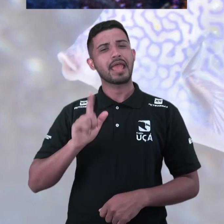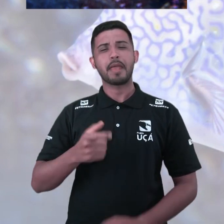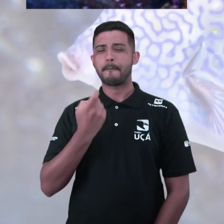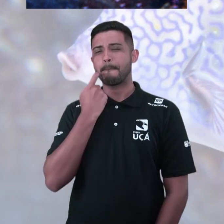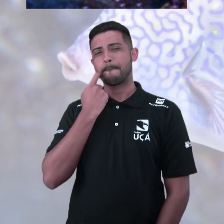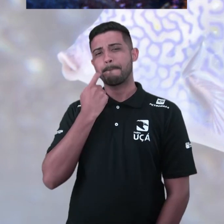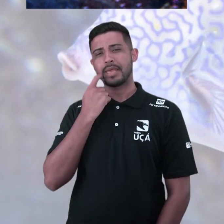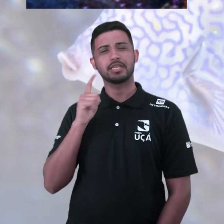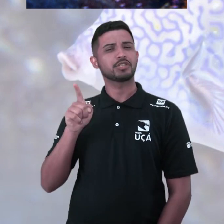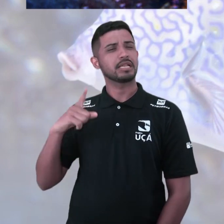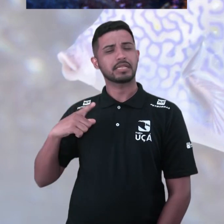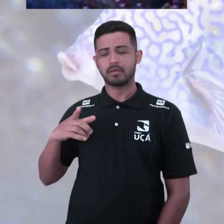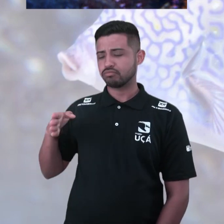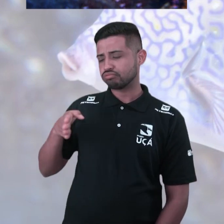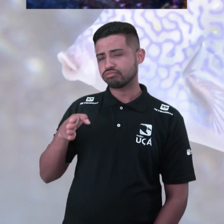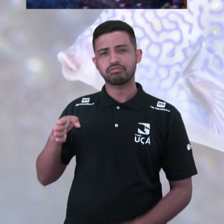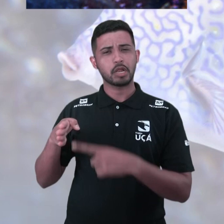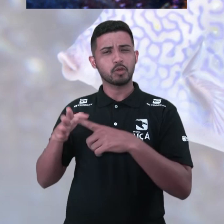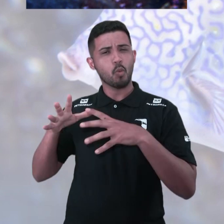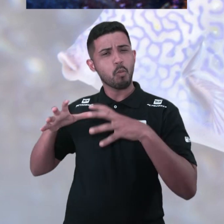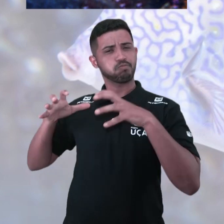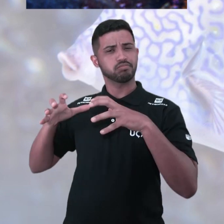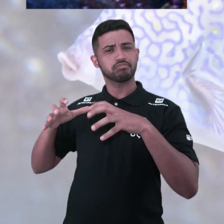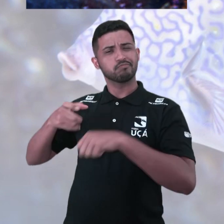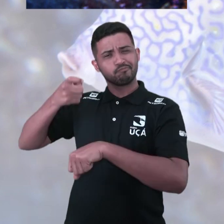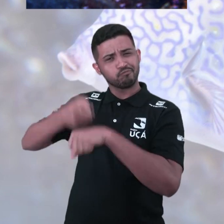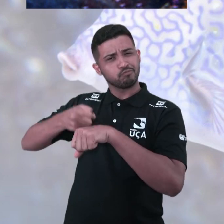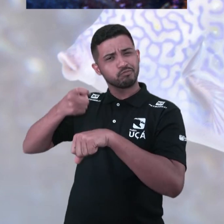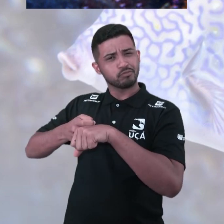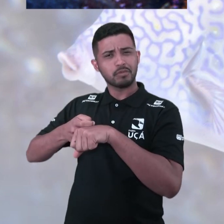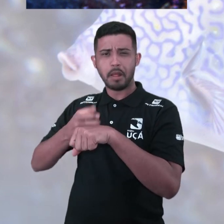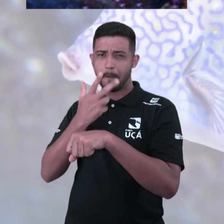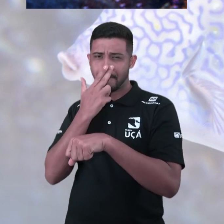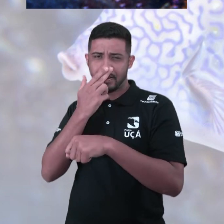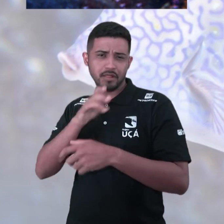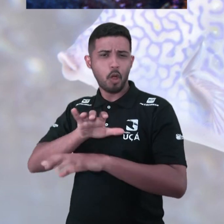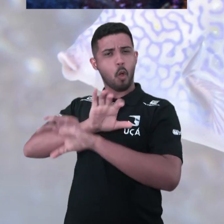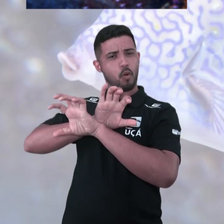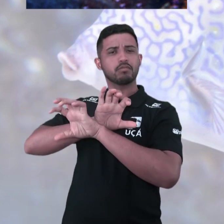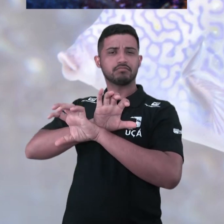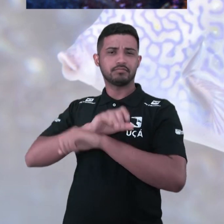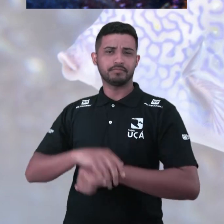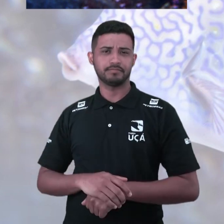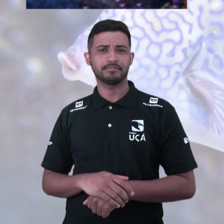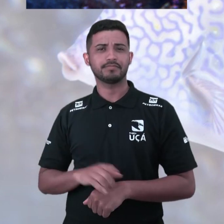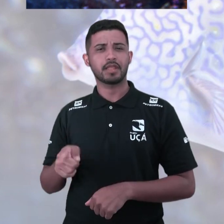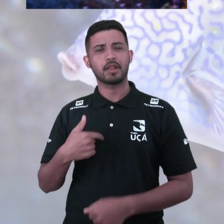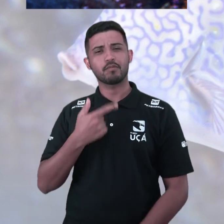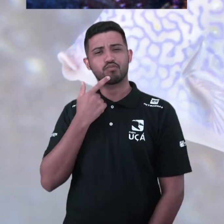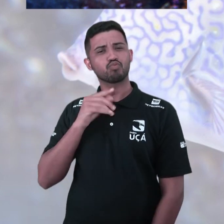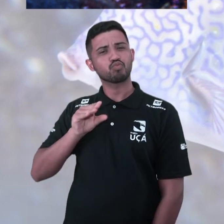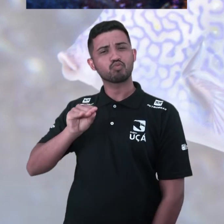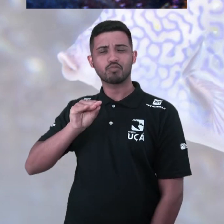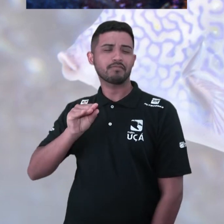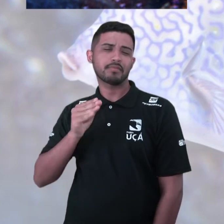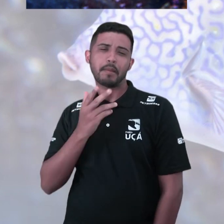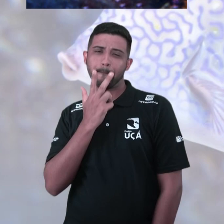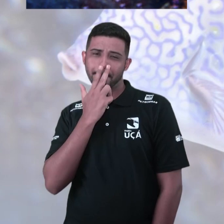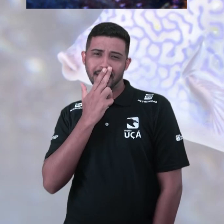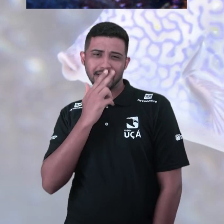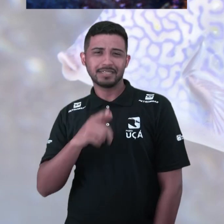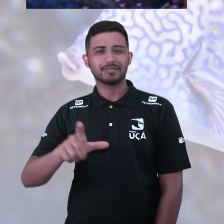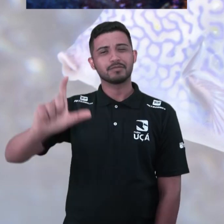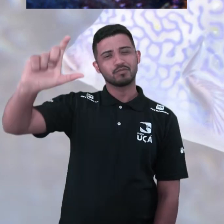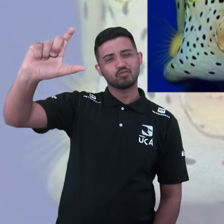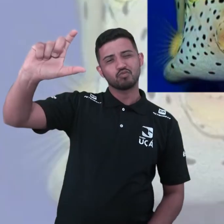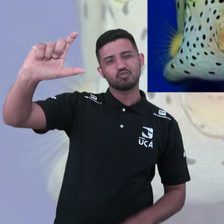um peixe com uma estrutura bem rígida, um corpo bem duro, como se fosse uma caixa óssea e uma boquinha como se fosse o